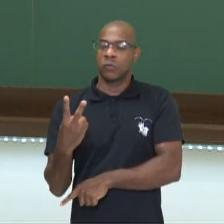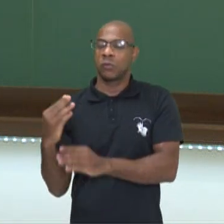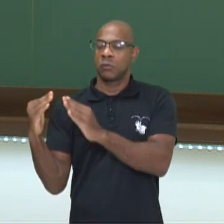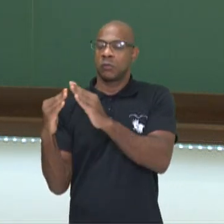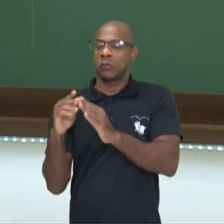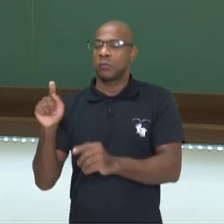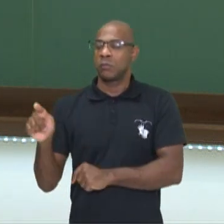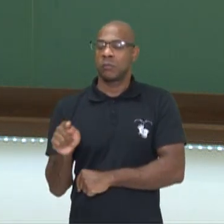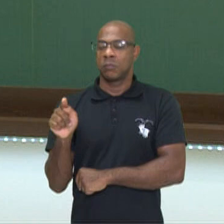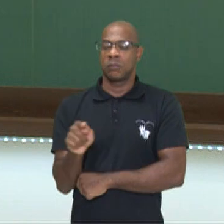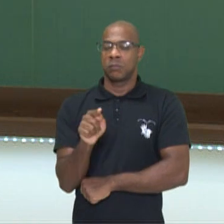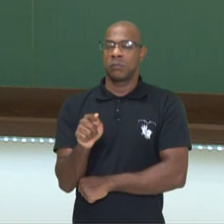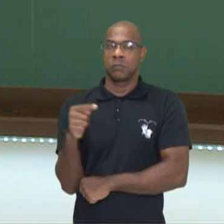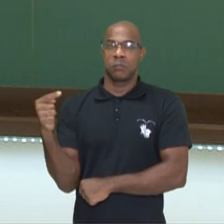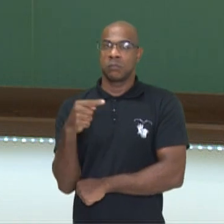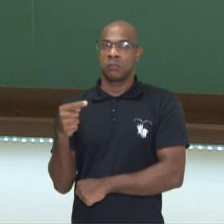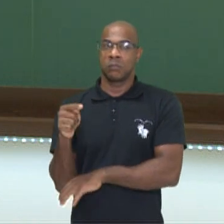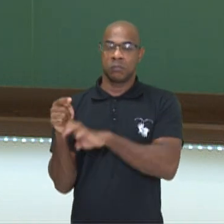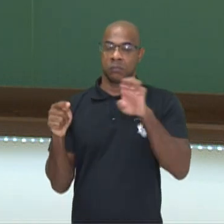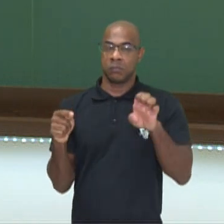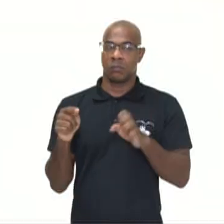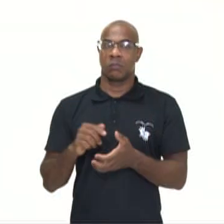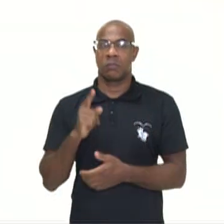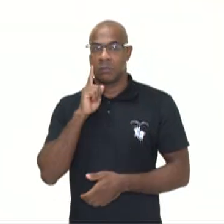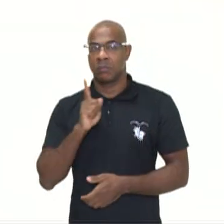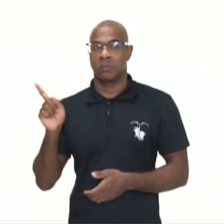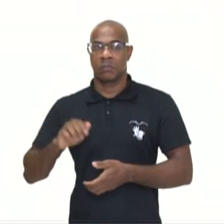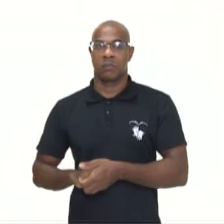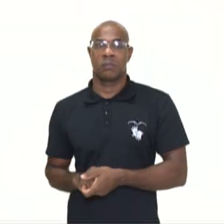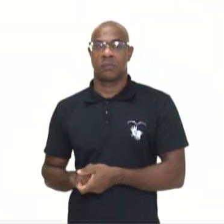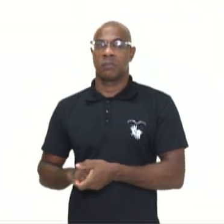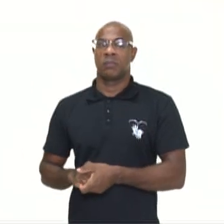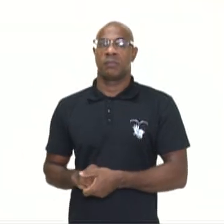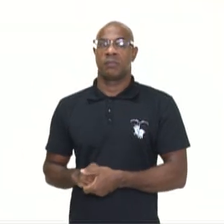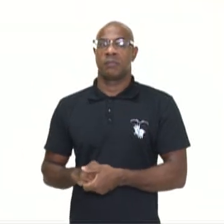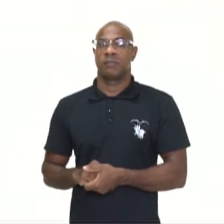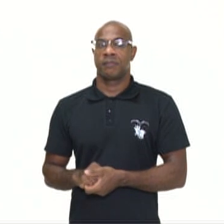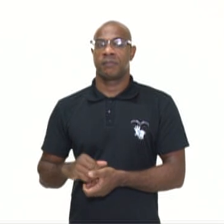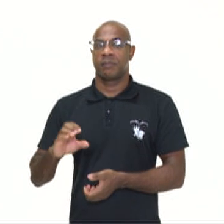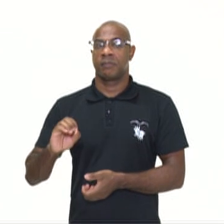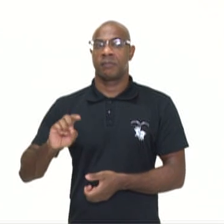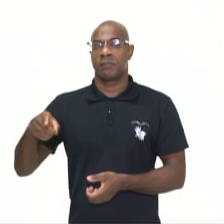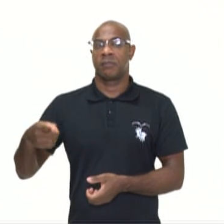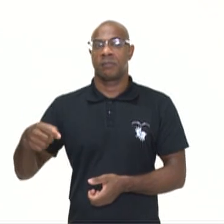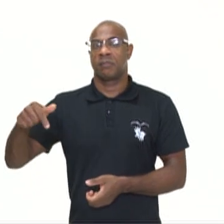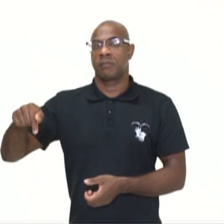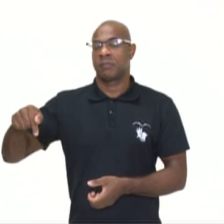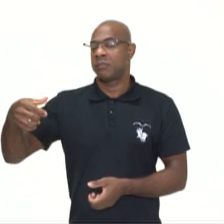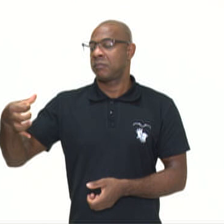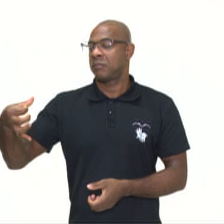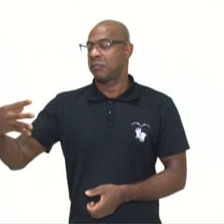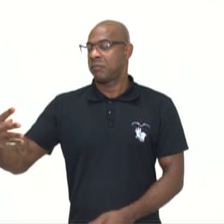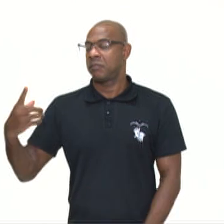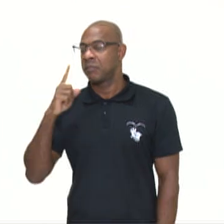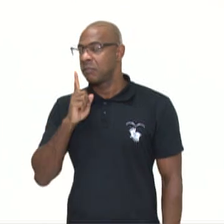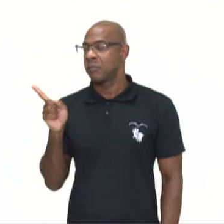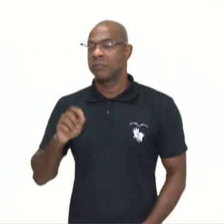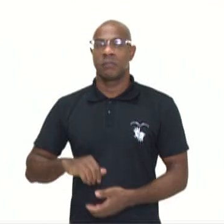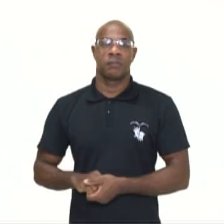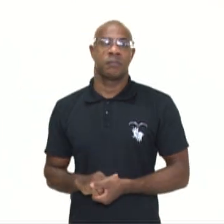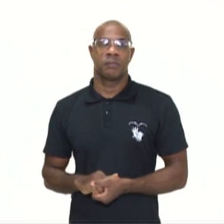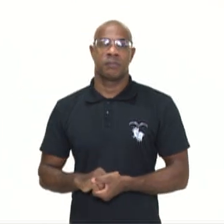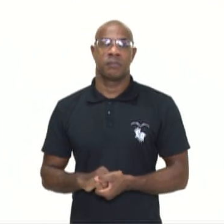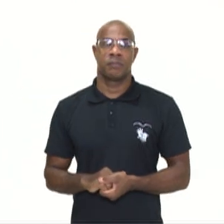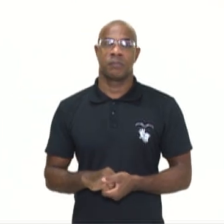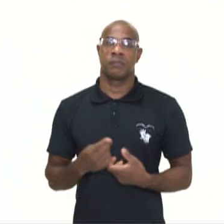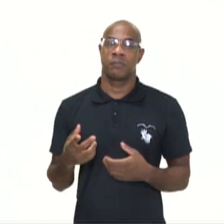no sentido esquerdo. Tá? Olha lá. 0,764. A observação? Lembre-se que quando dividimos